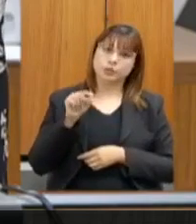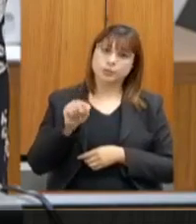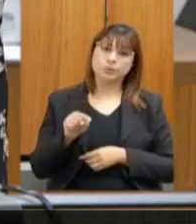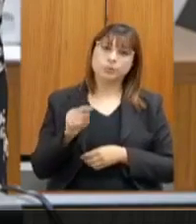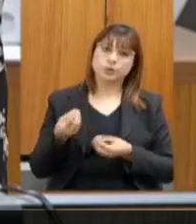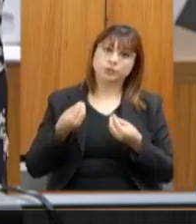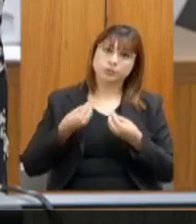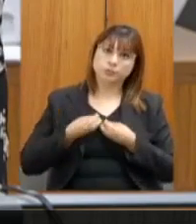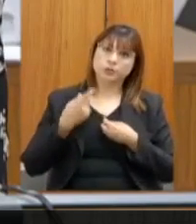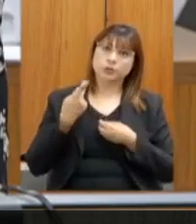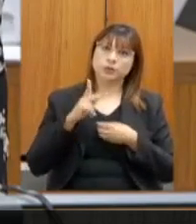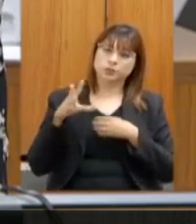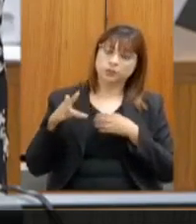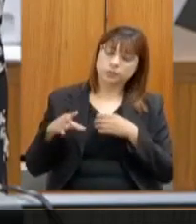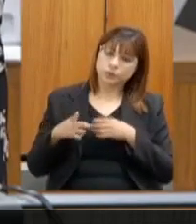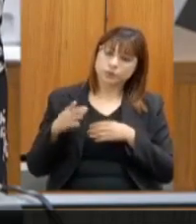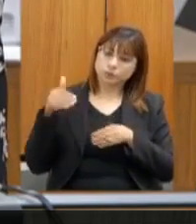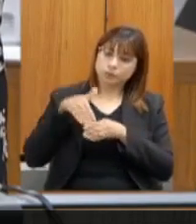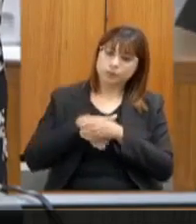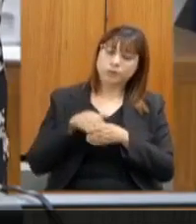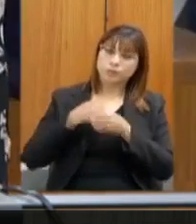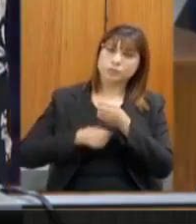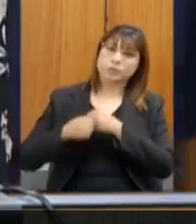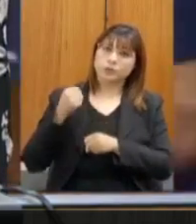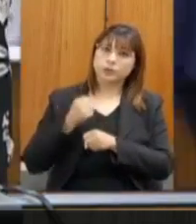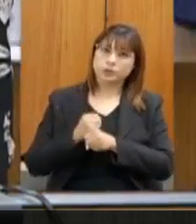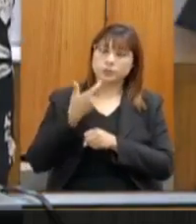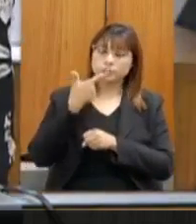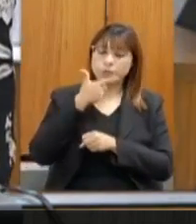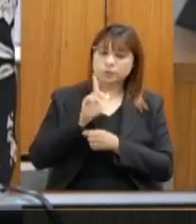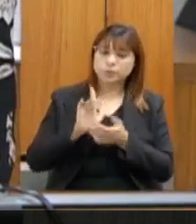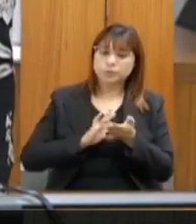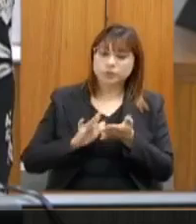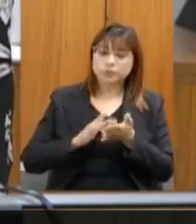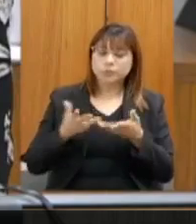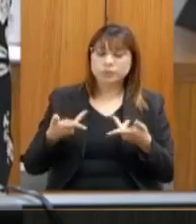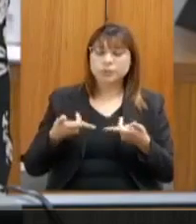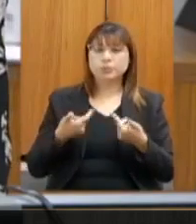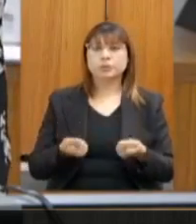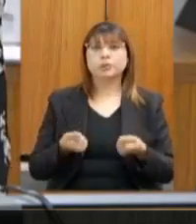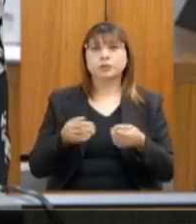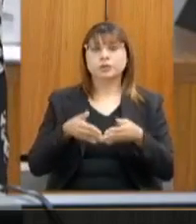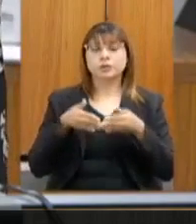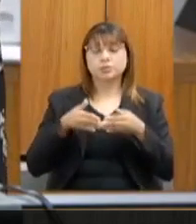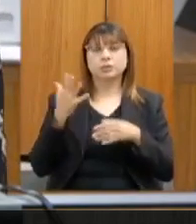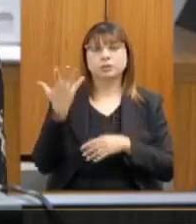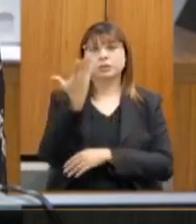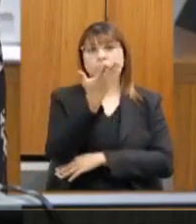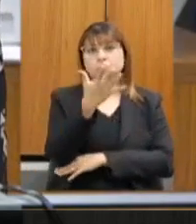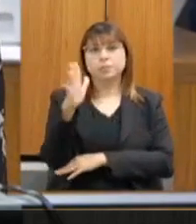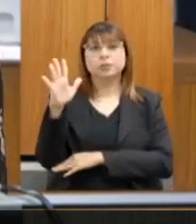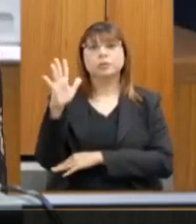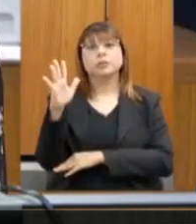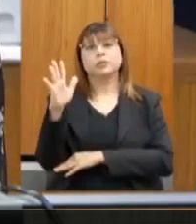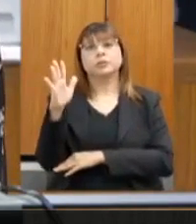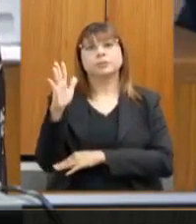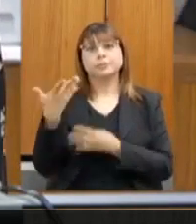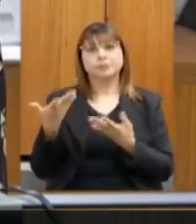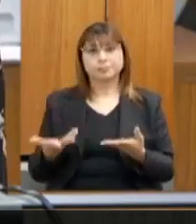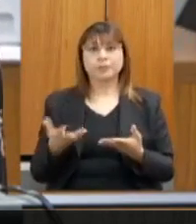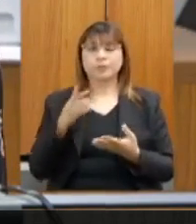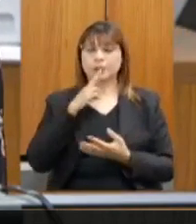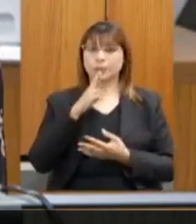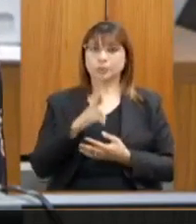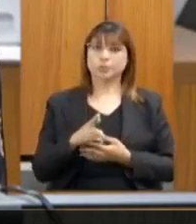do seu mandato no ano passado para aprimoramento da digitalização do licenciamento ambiental. Então, grande parte desse